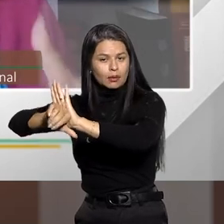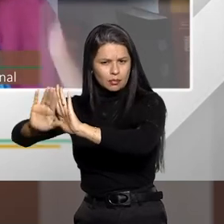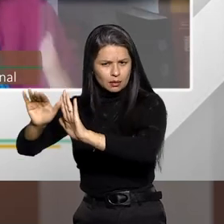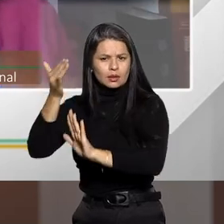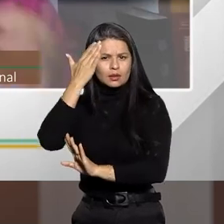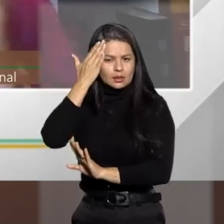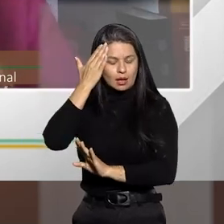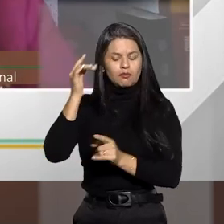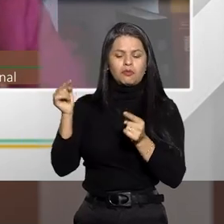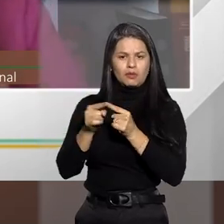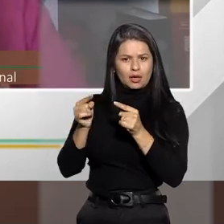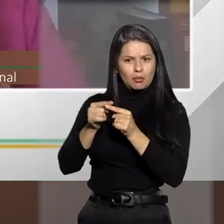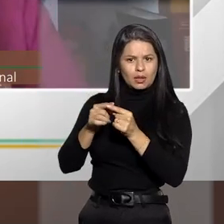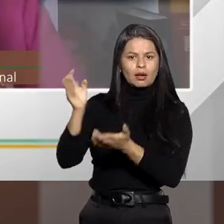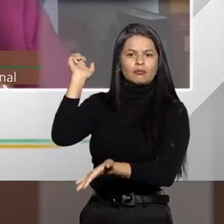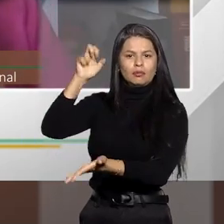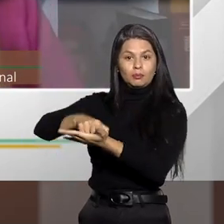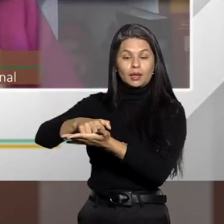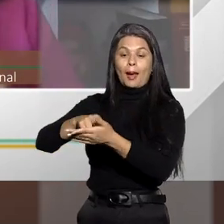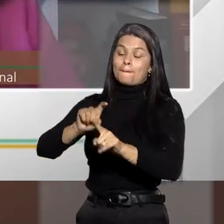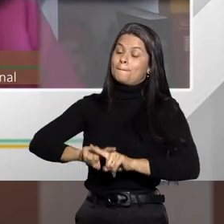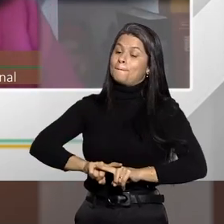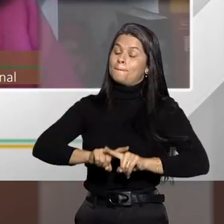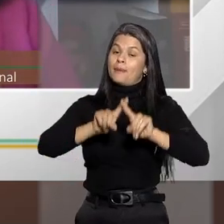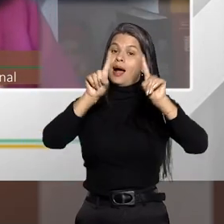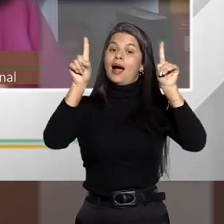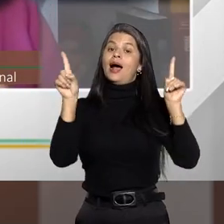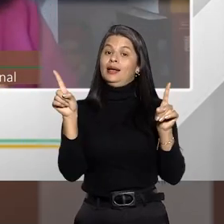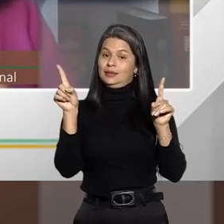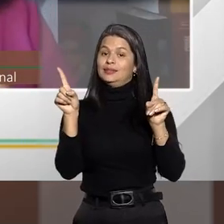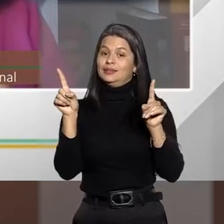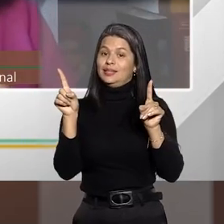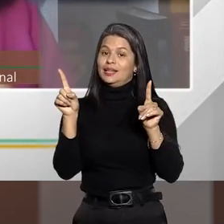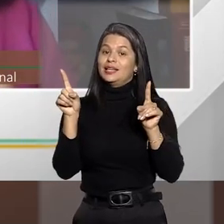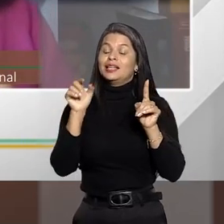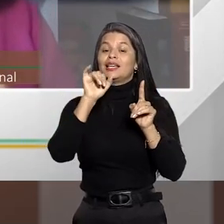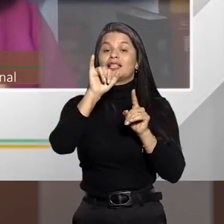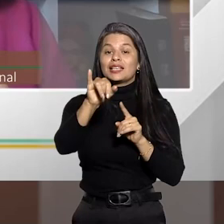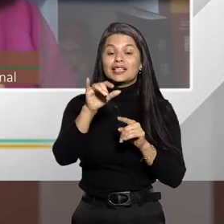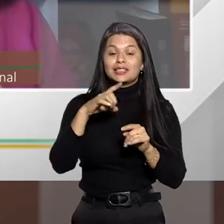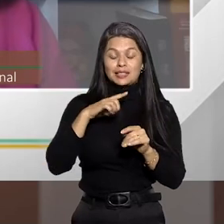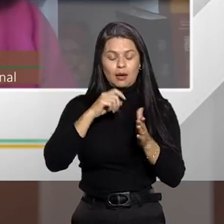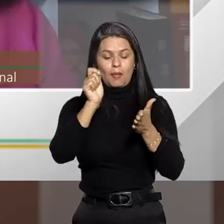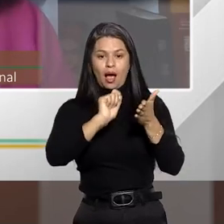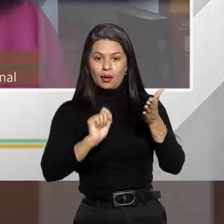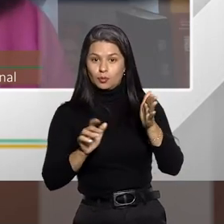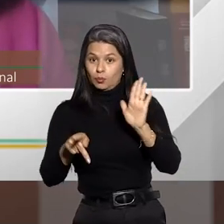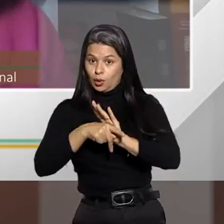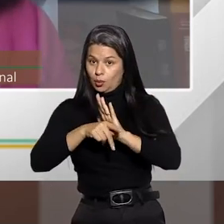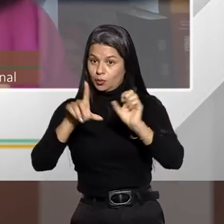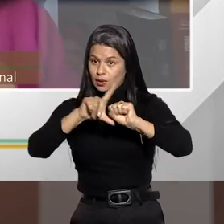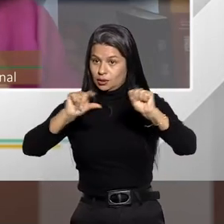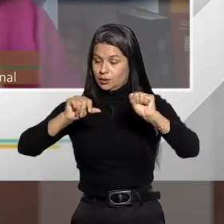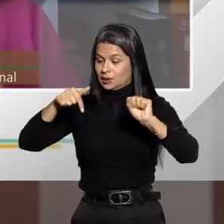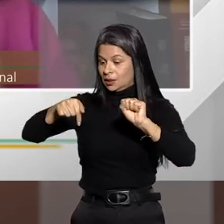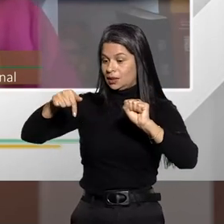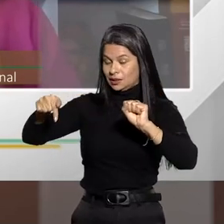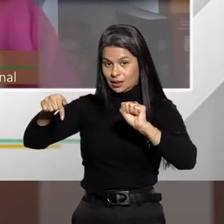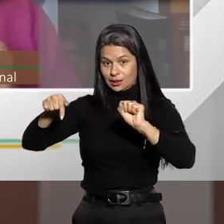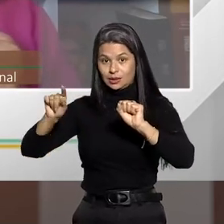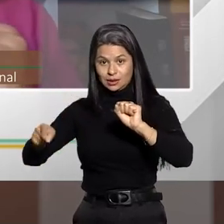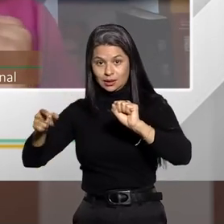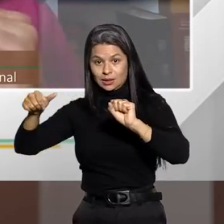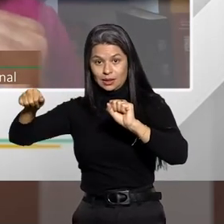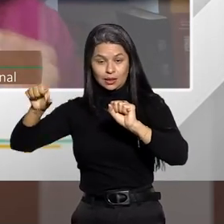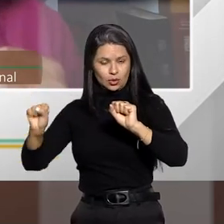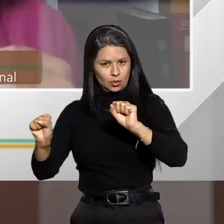e foi aplicada uma pena, mas ele vai receber, desde que ele preenche os requisitos dos artigos 77 e 78, um benefício